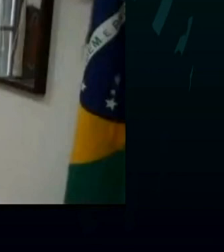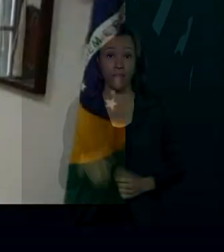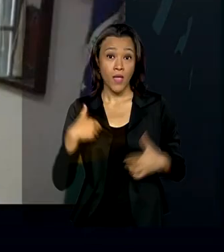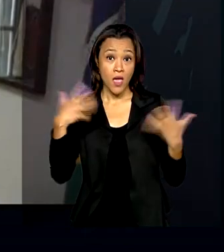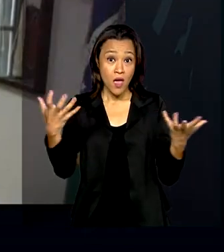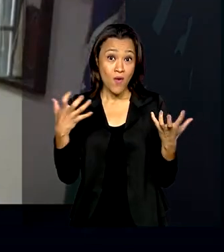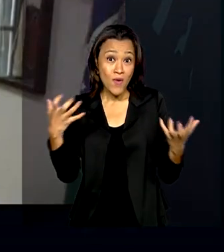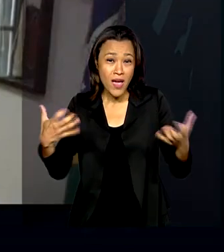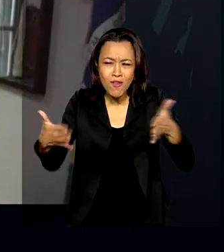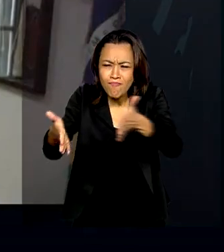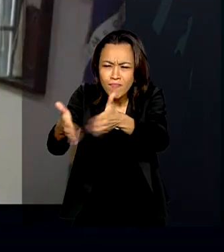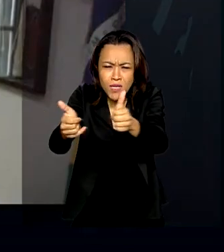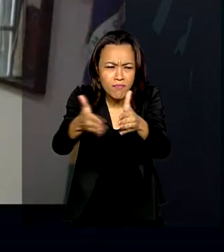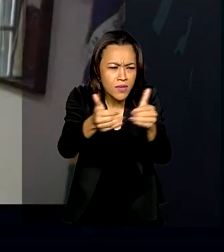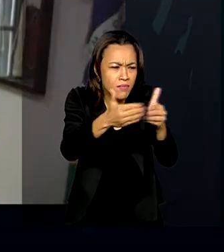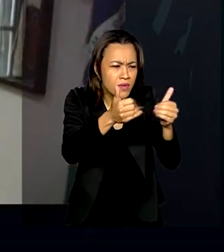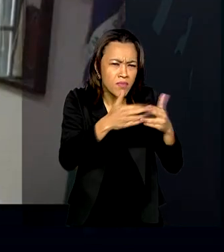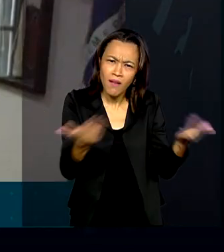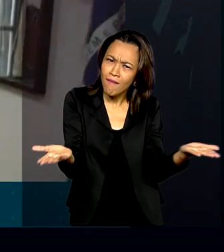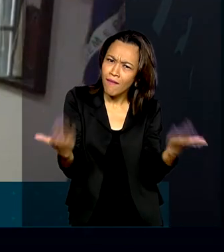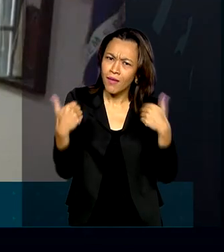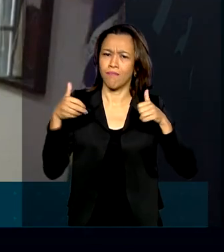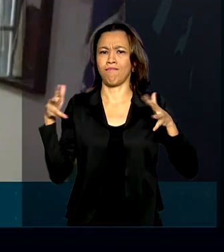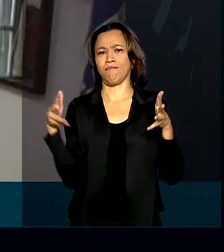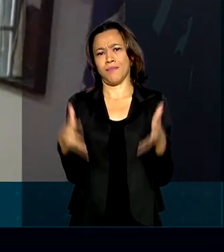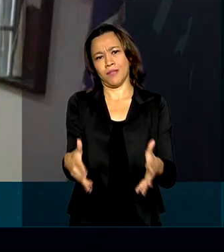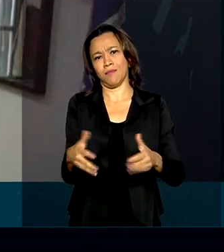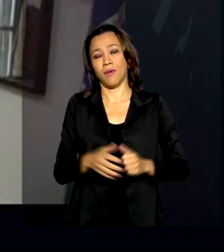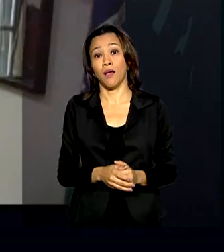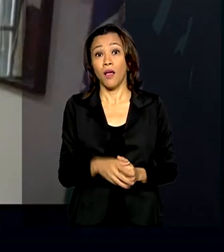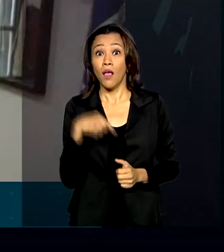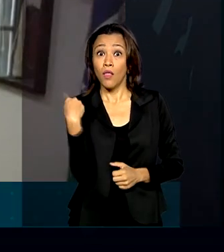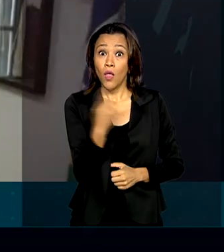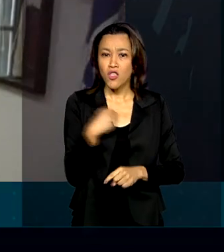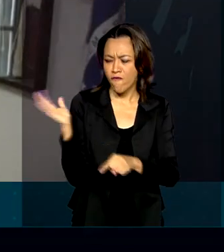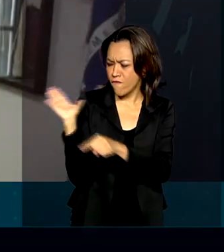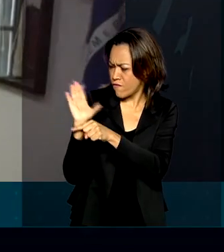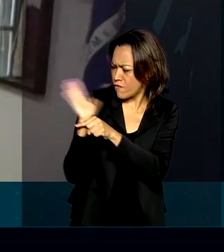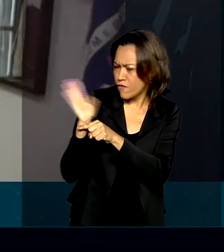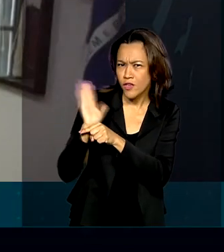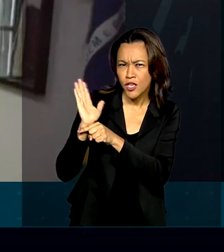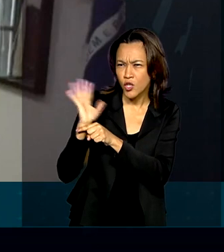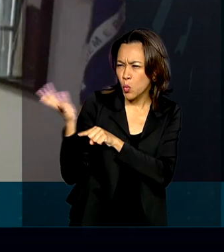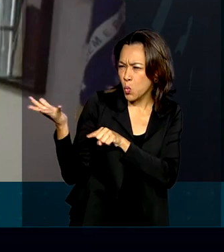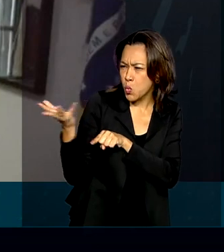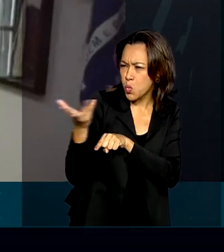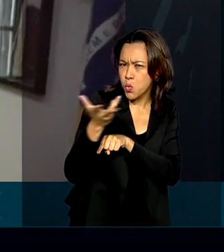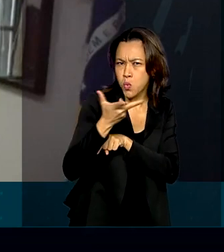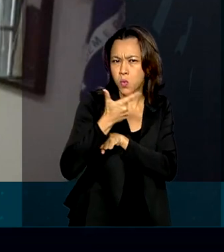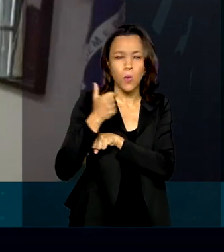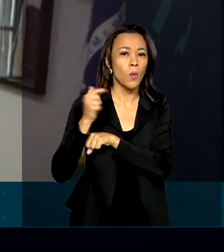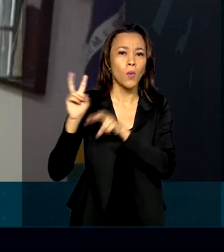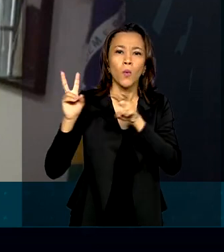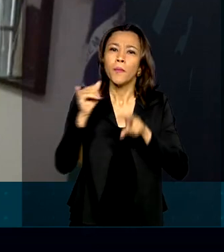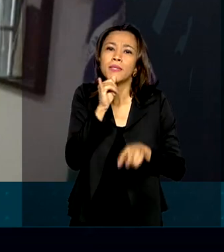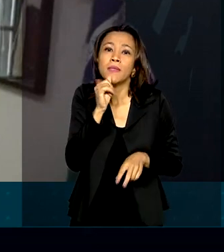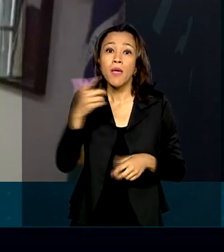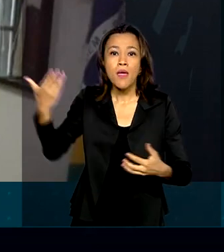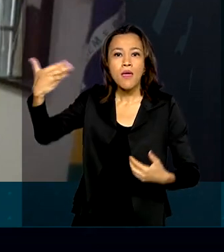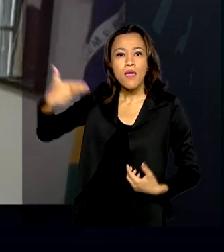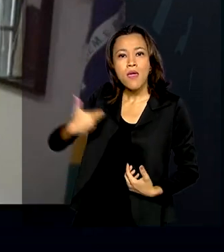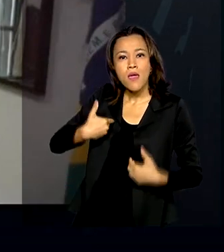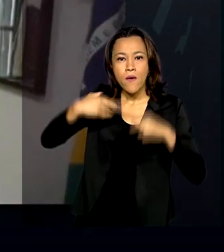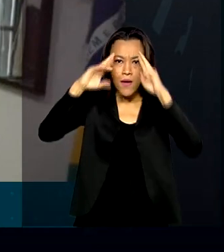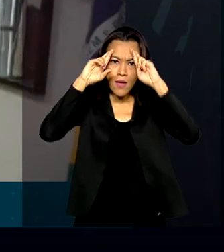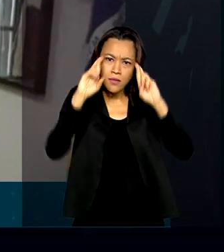muito pedir a todo mundo que participe. Nós queremos assim os vídeos mais extraordinários. Por exemplo, eu respeito